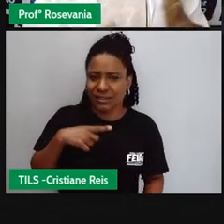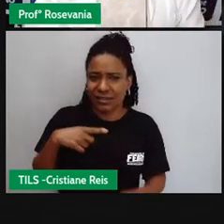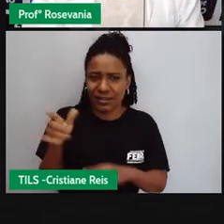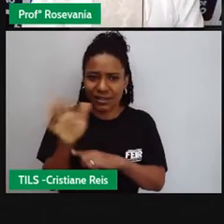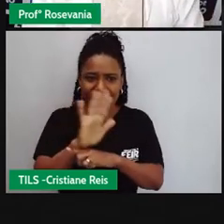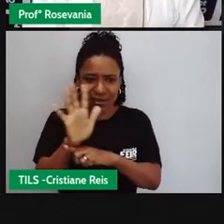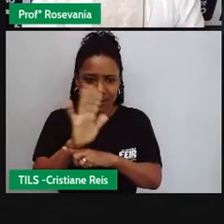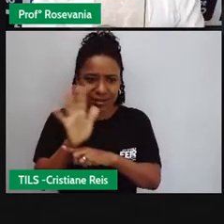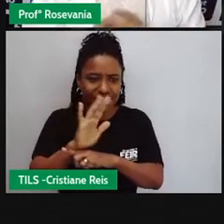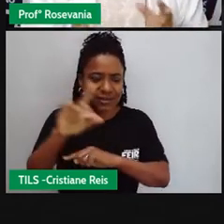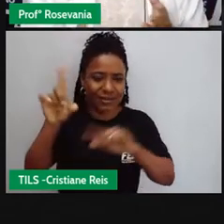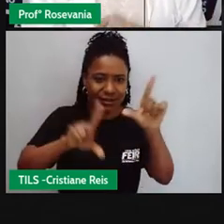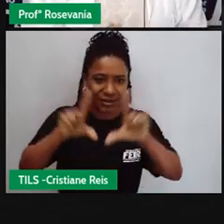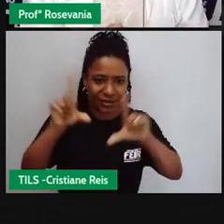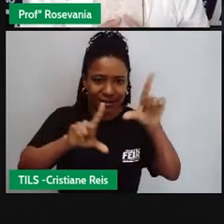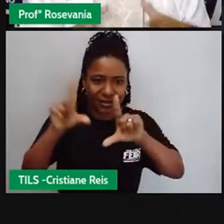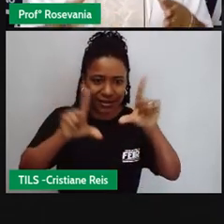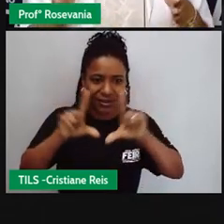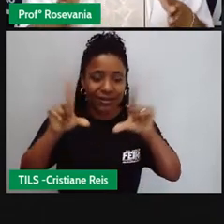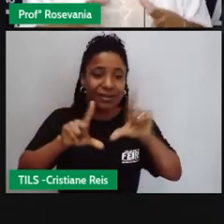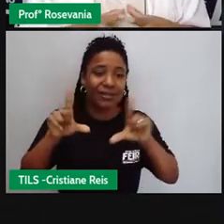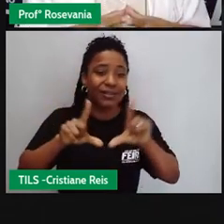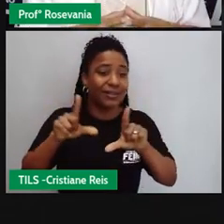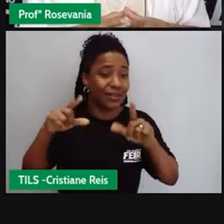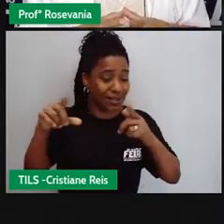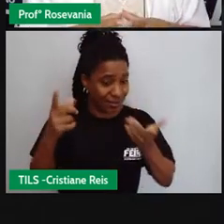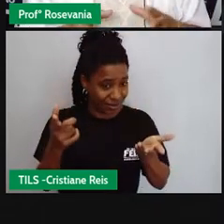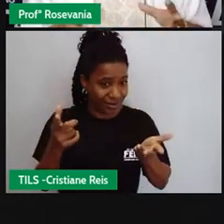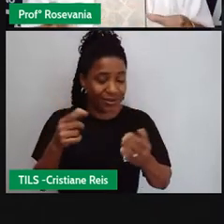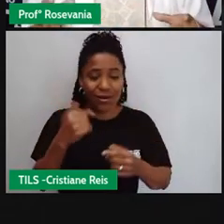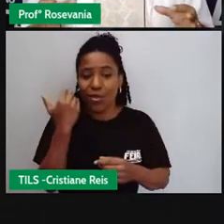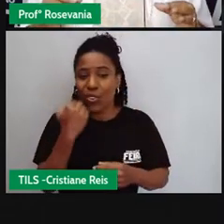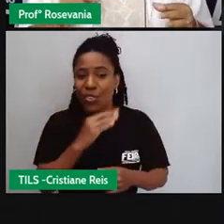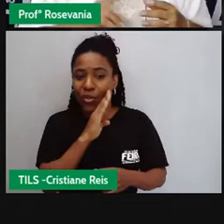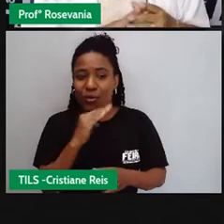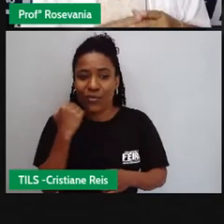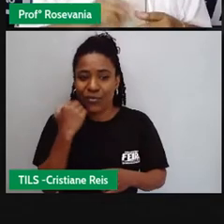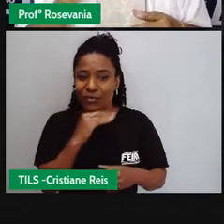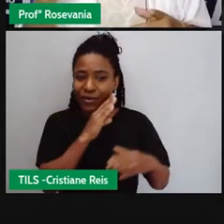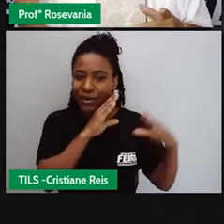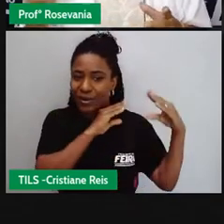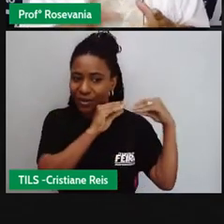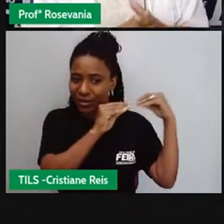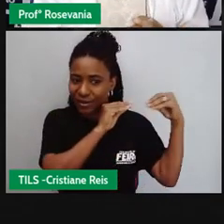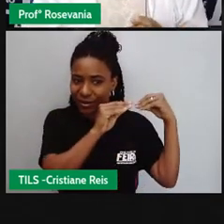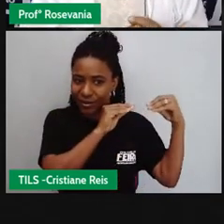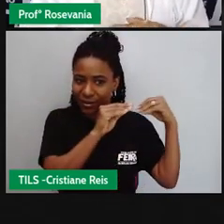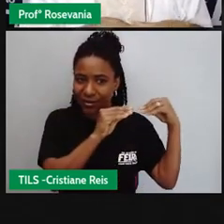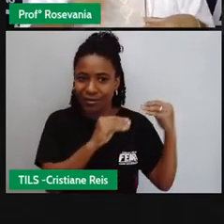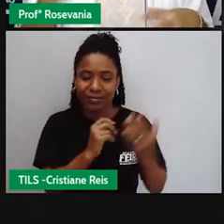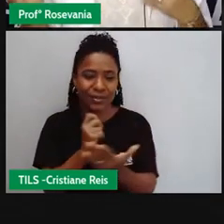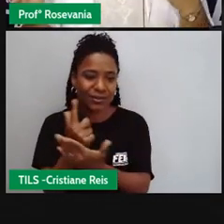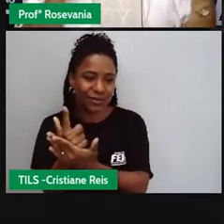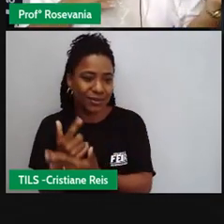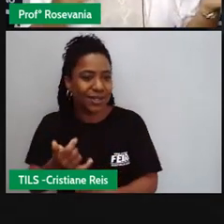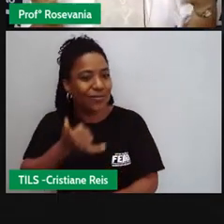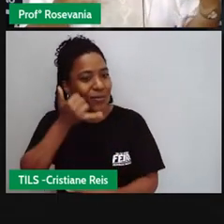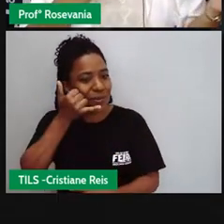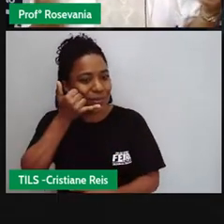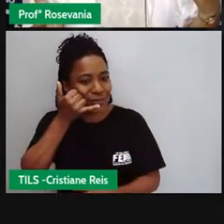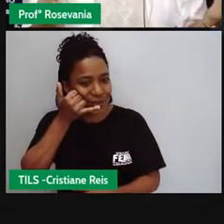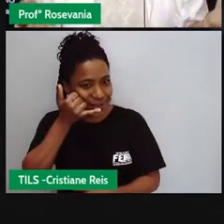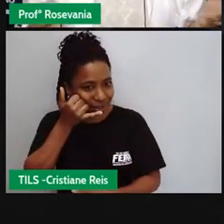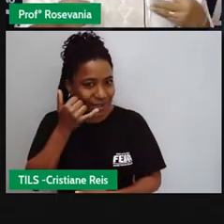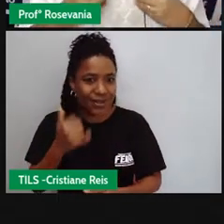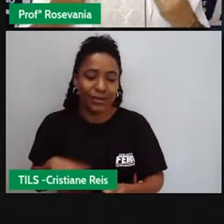na emissora do nosso país e que as pessoas tiveram que comprar dois telefones também na casa porque eles não tinham